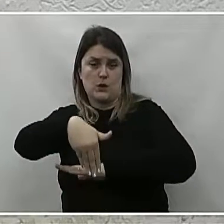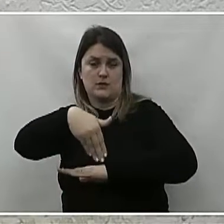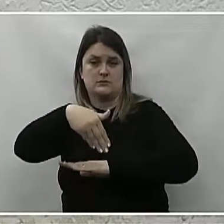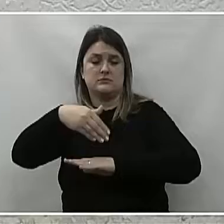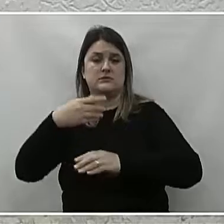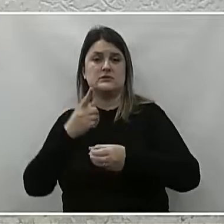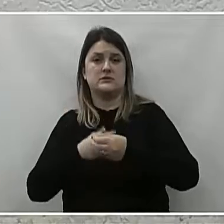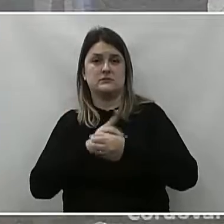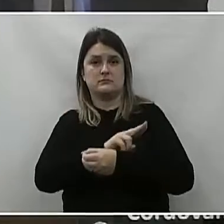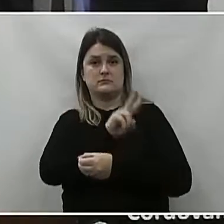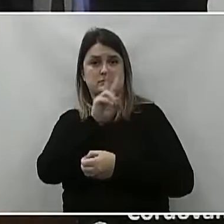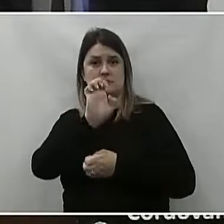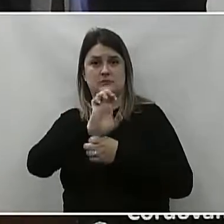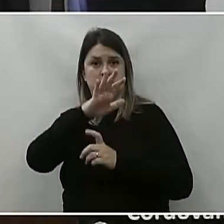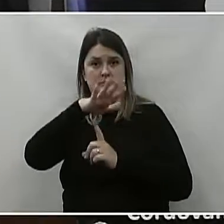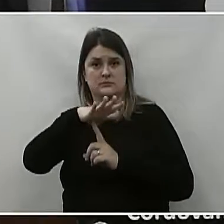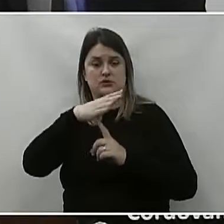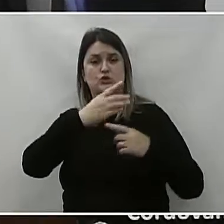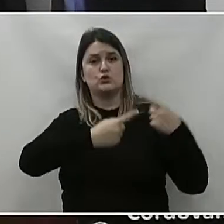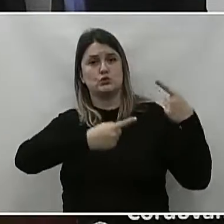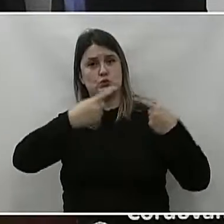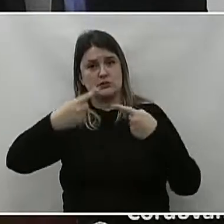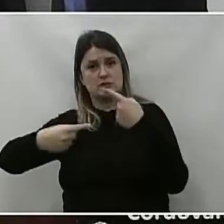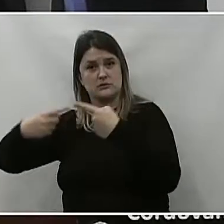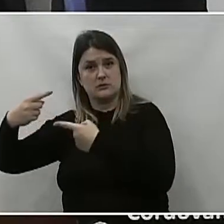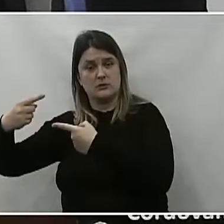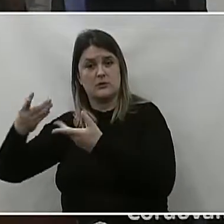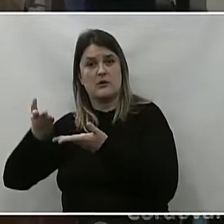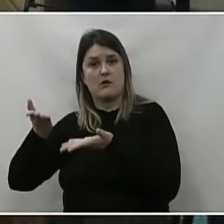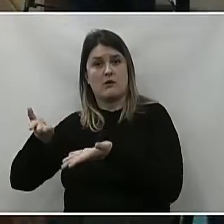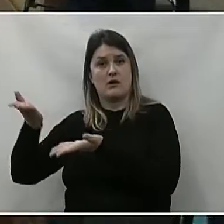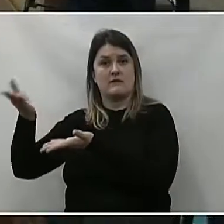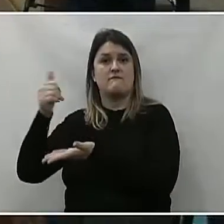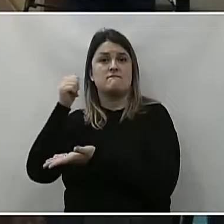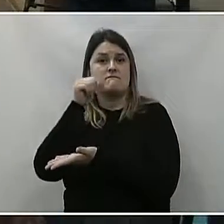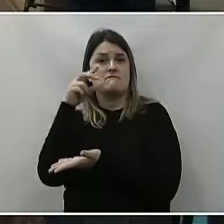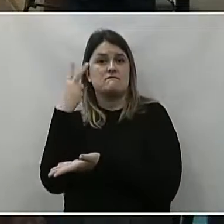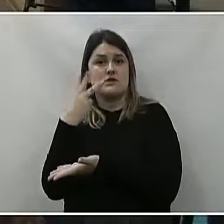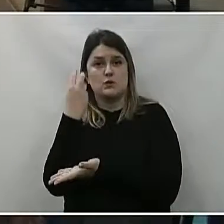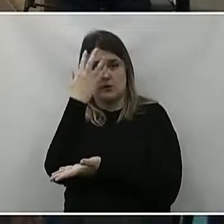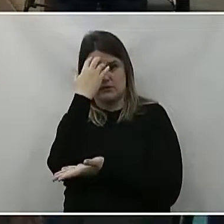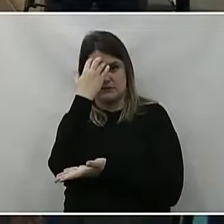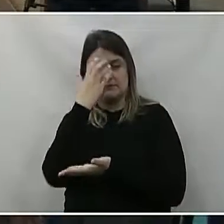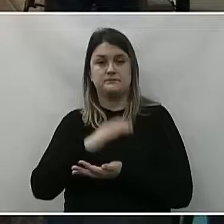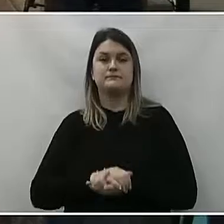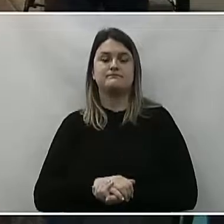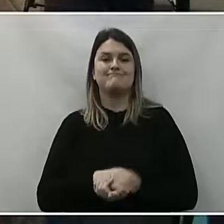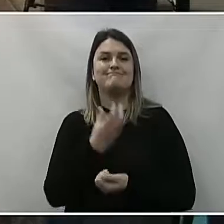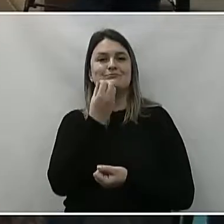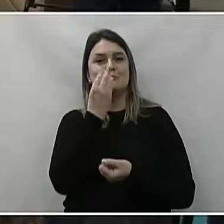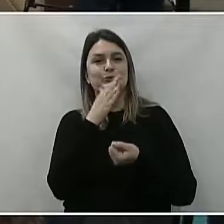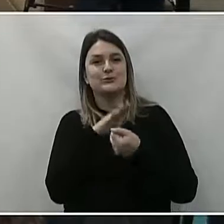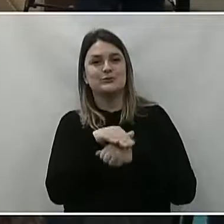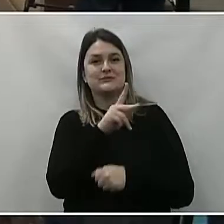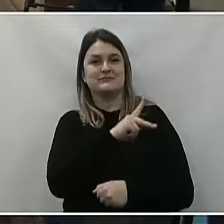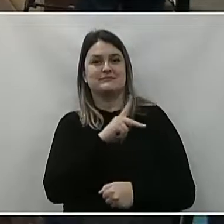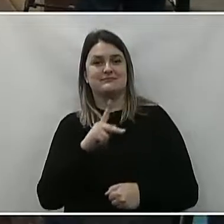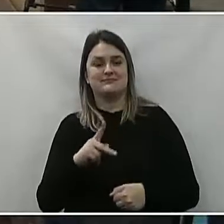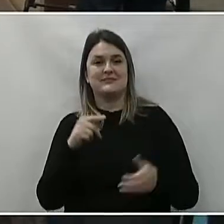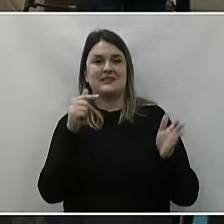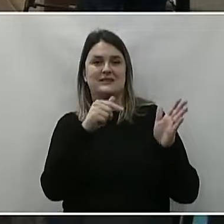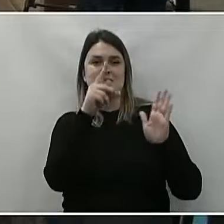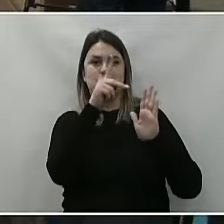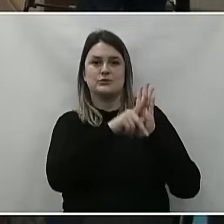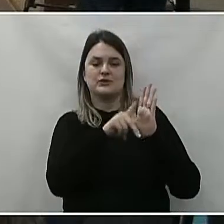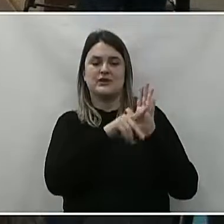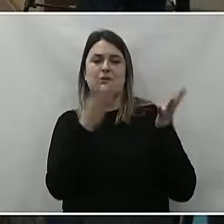União da Vitória Paraná. Em discussão. Com a palavra a vereadora Thais Biberbach. Boa noite, presidente. Sobre